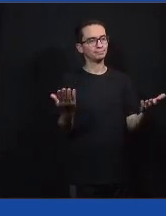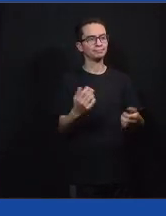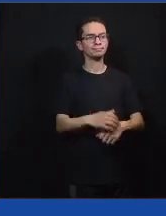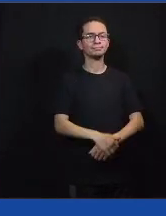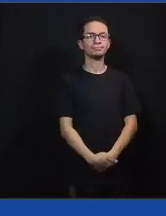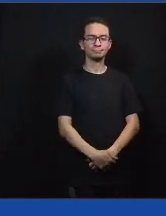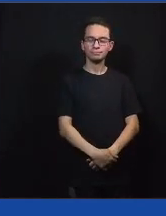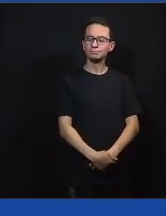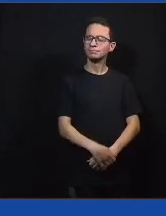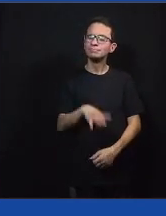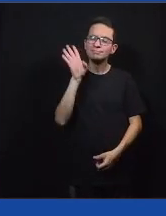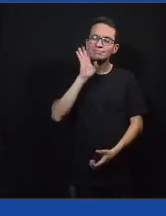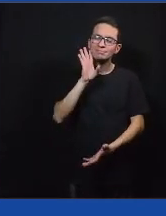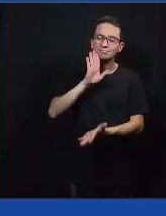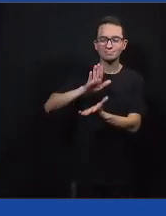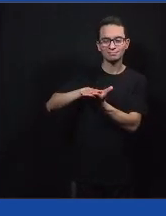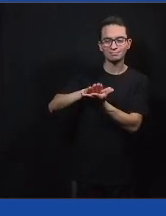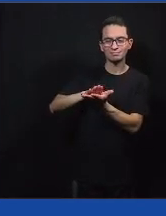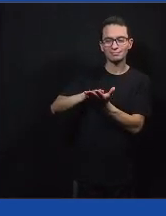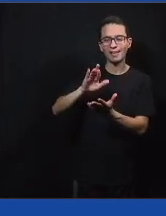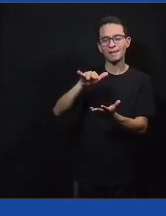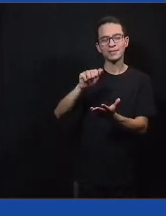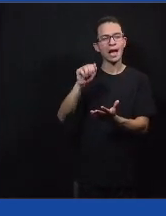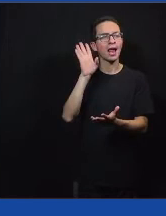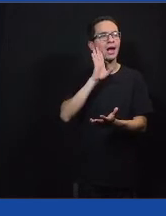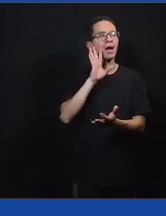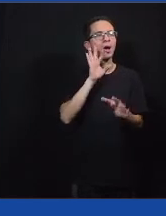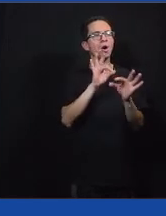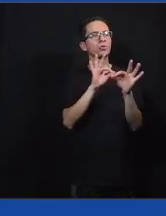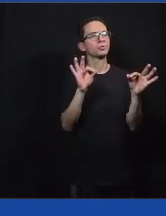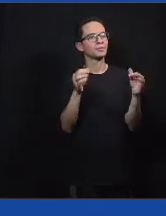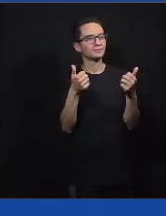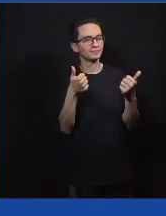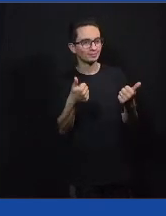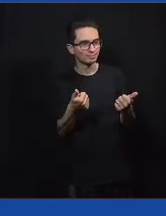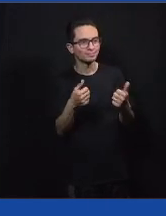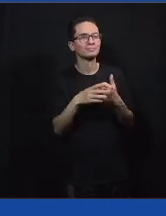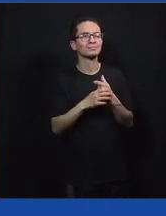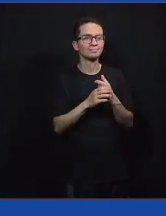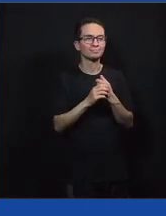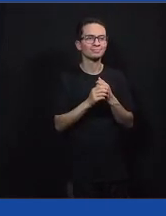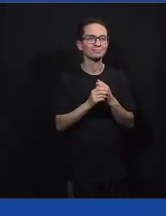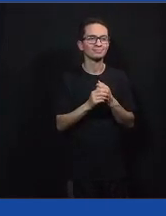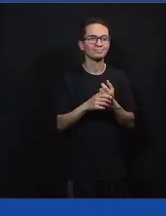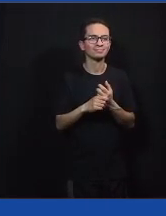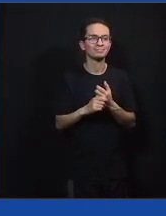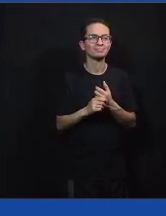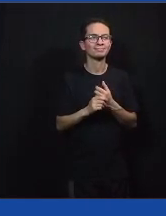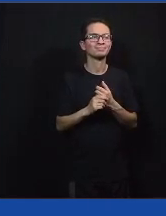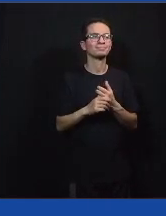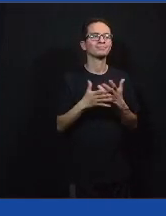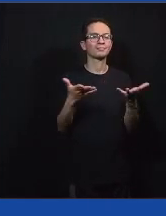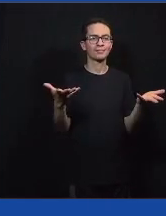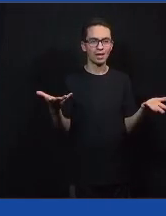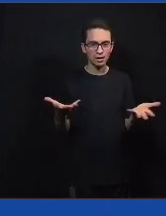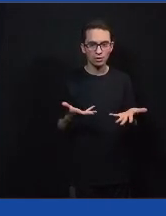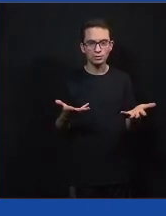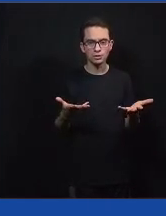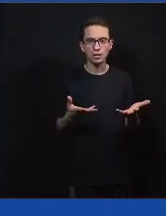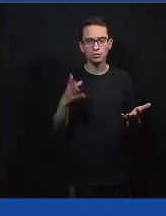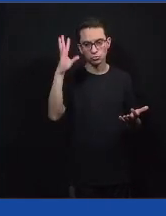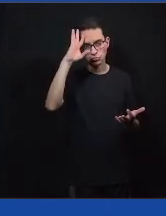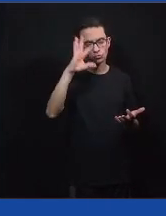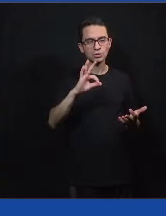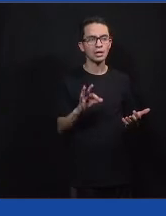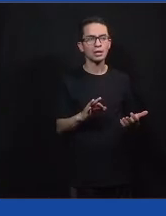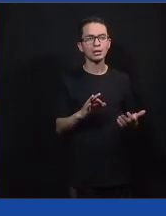Legal, Rafa. E os erros e acertos fazem parte do caminho, né? Que bacana. Eu não sei, agora o MIT separou a gente